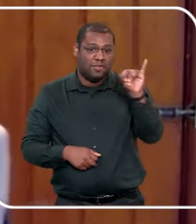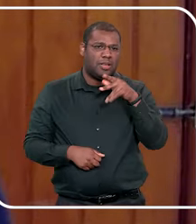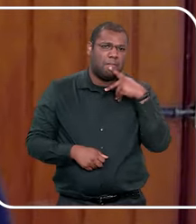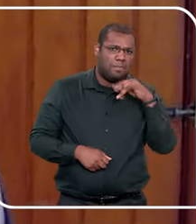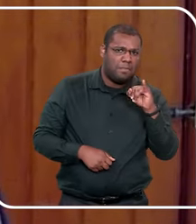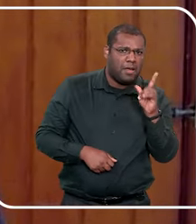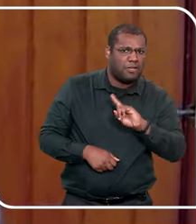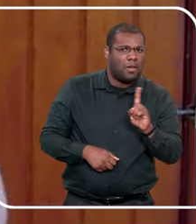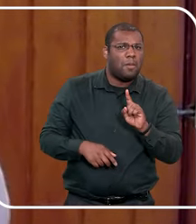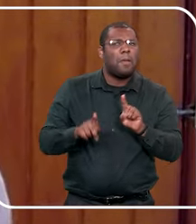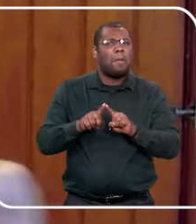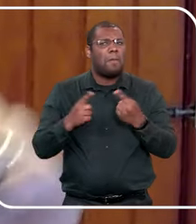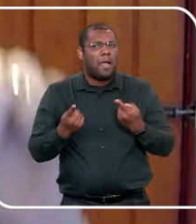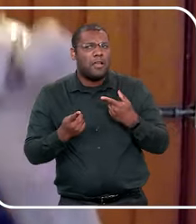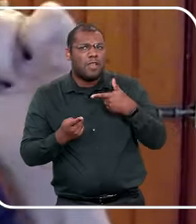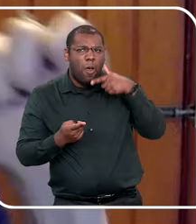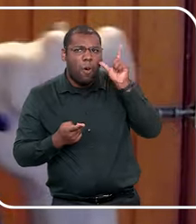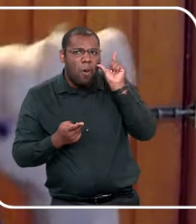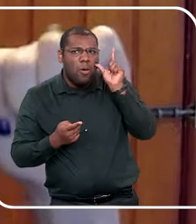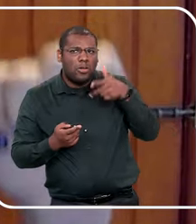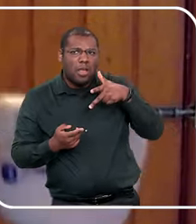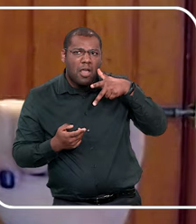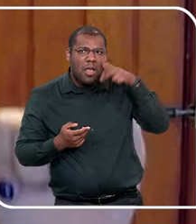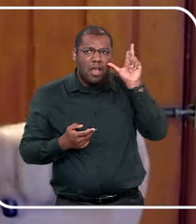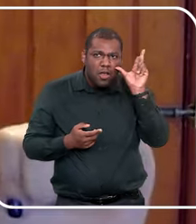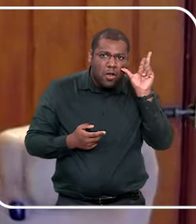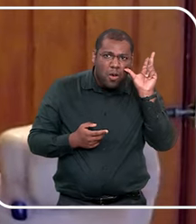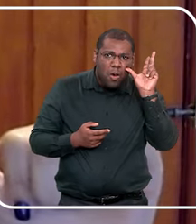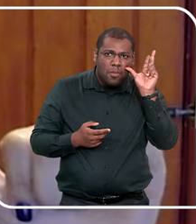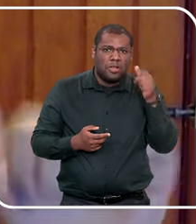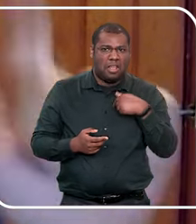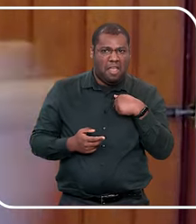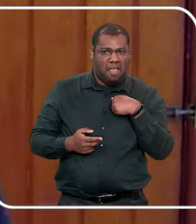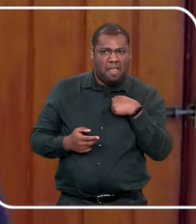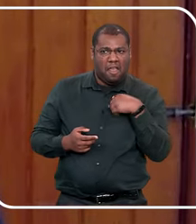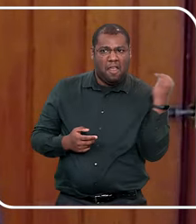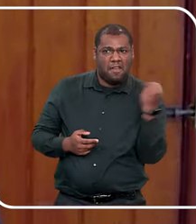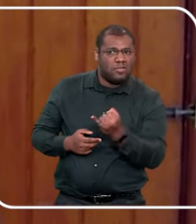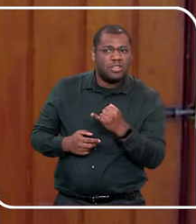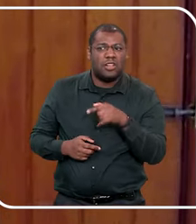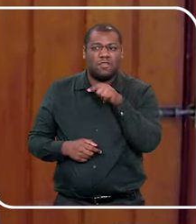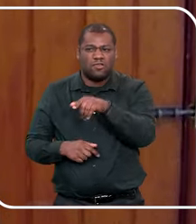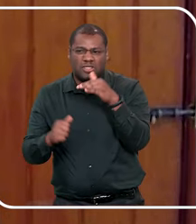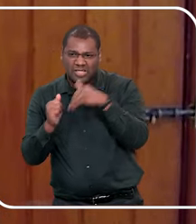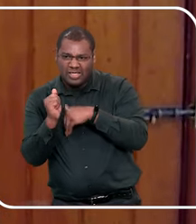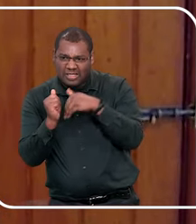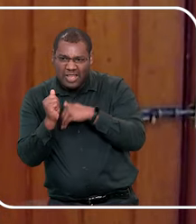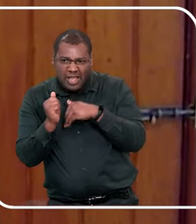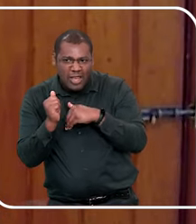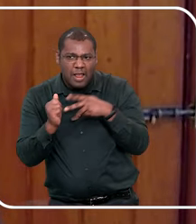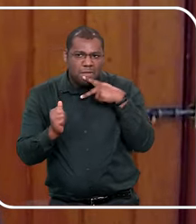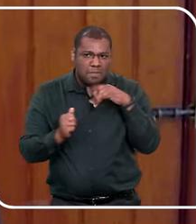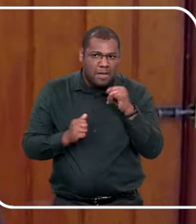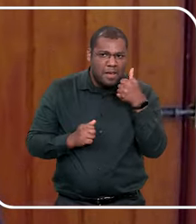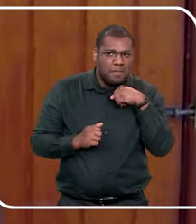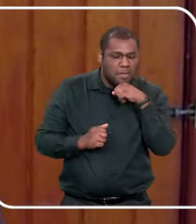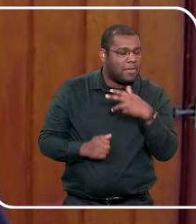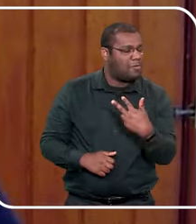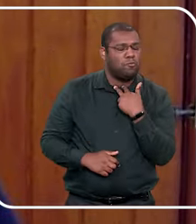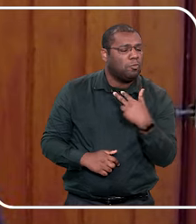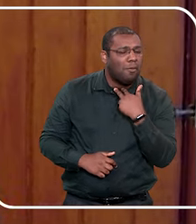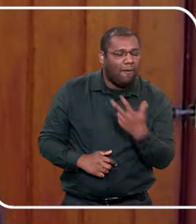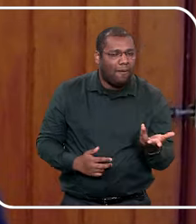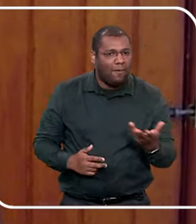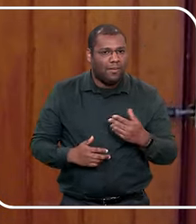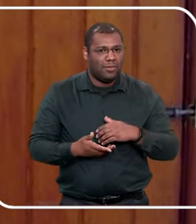segredo, não conta, mas ontem, ontem eu falei, não pode guardar segredo do papai e da mamãe, e hoje eu tô